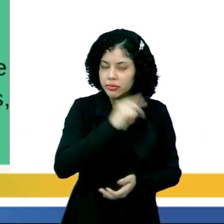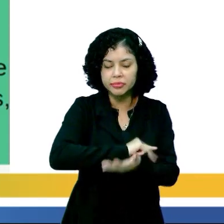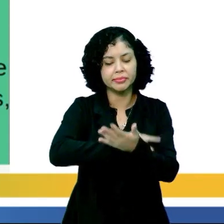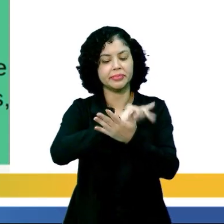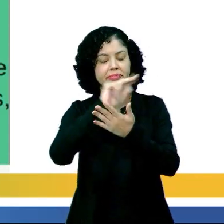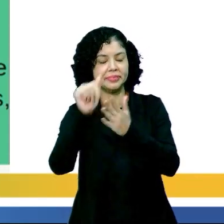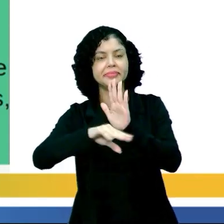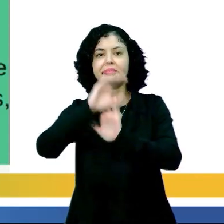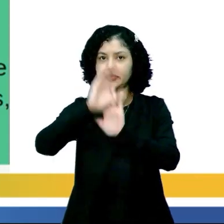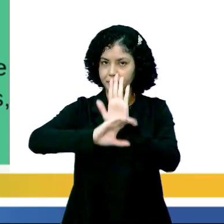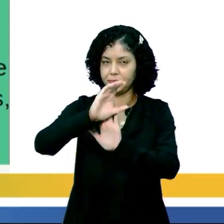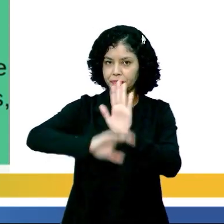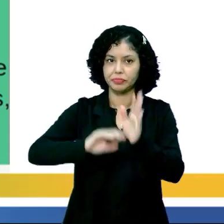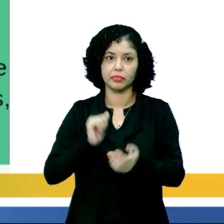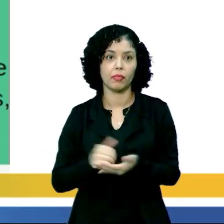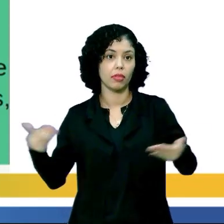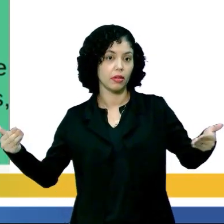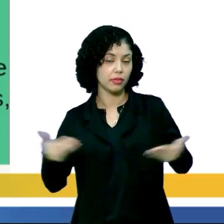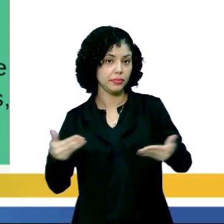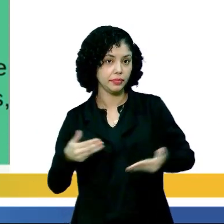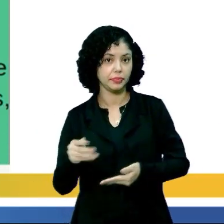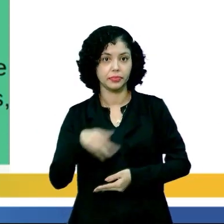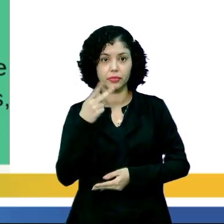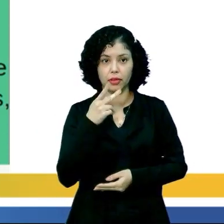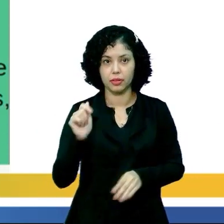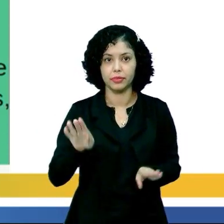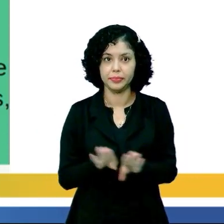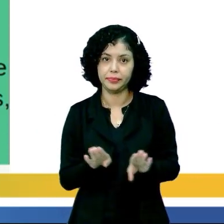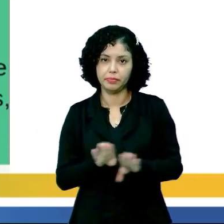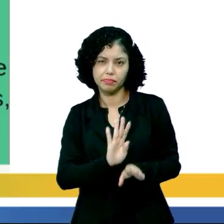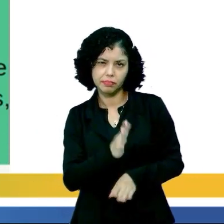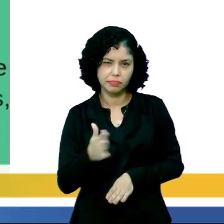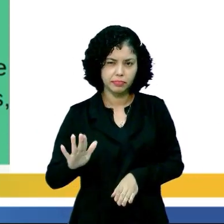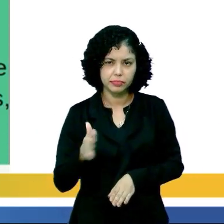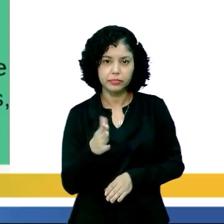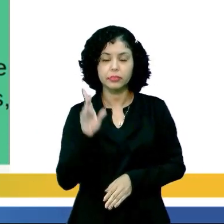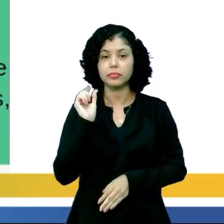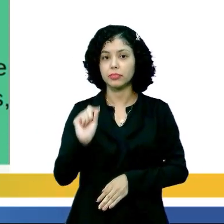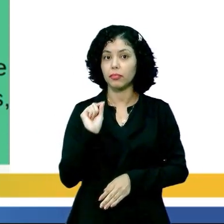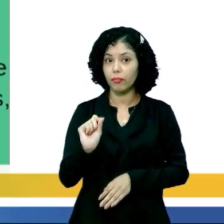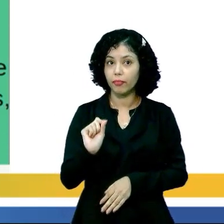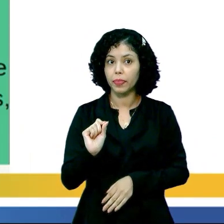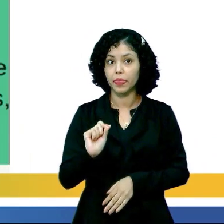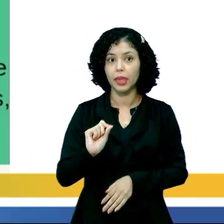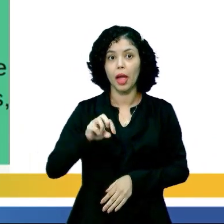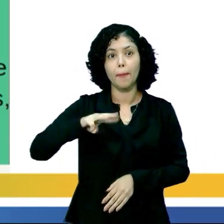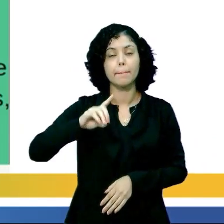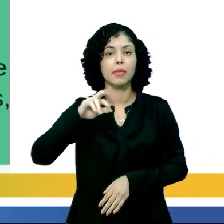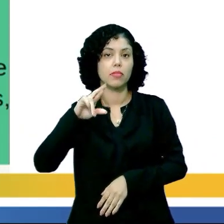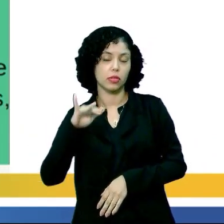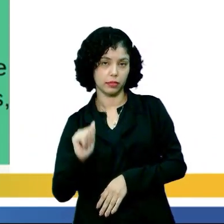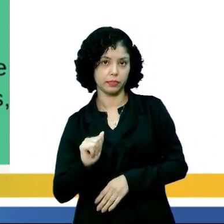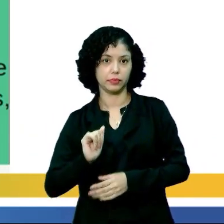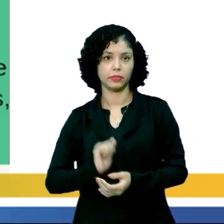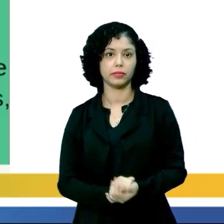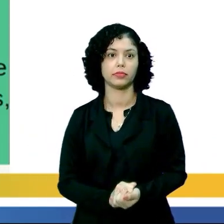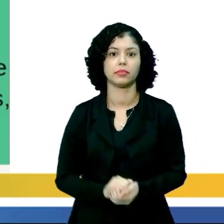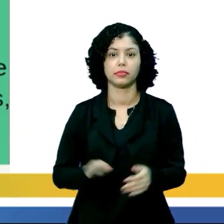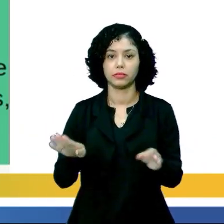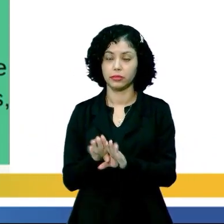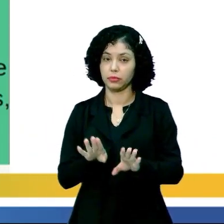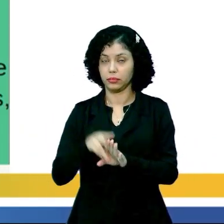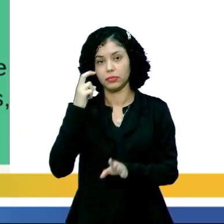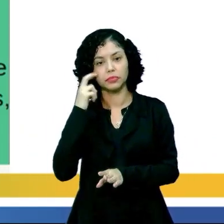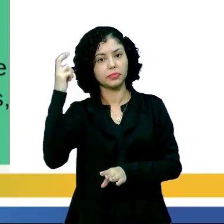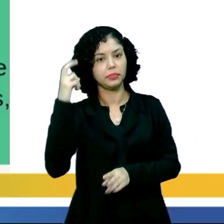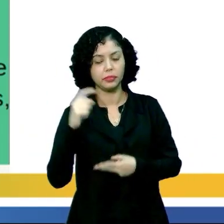existem vários, tá? Então hoje a gente vai falar sobre uma noção do que é a memória e também do que